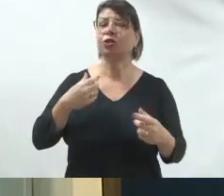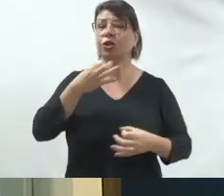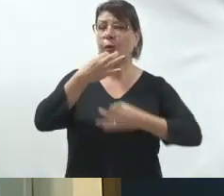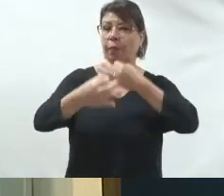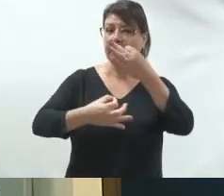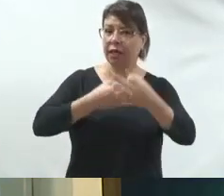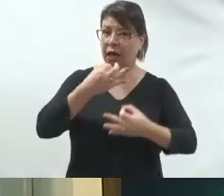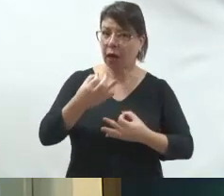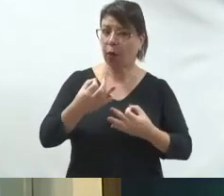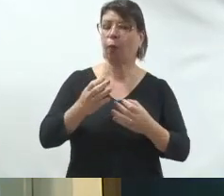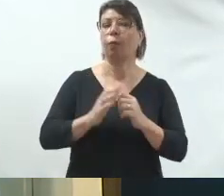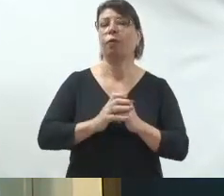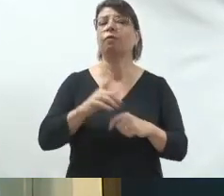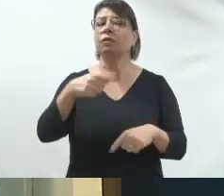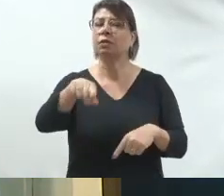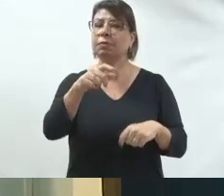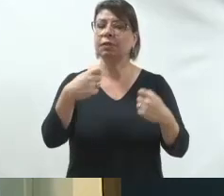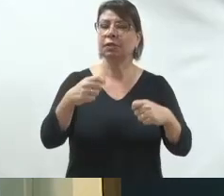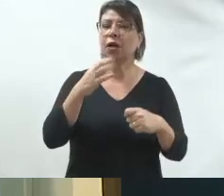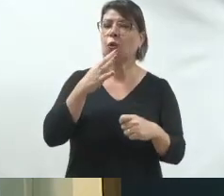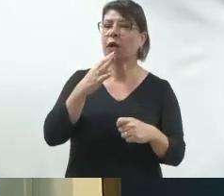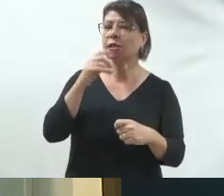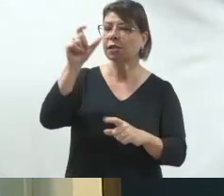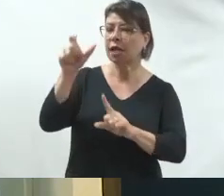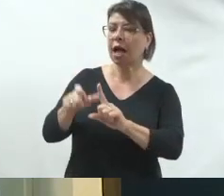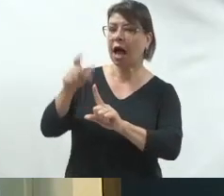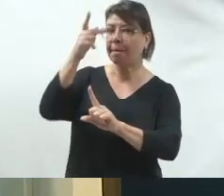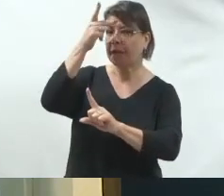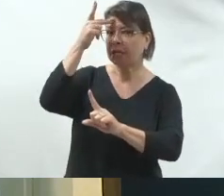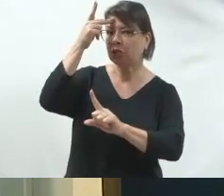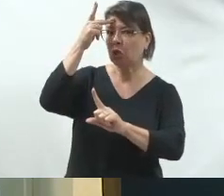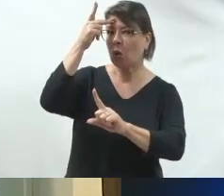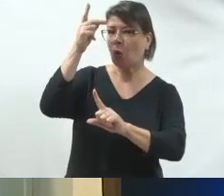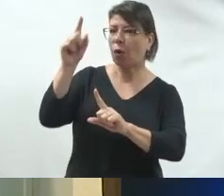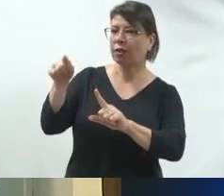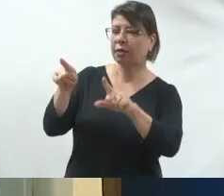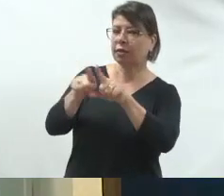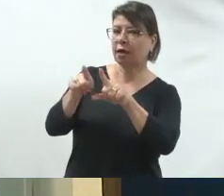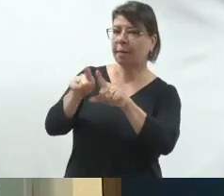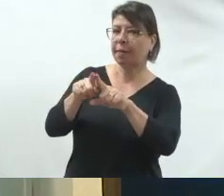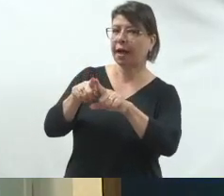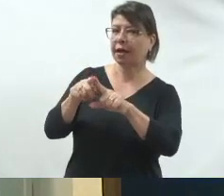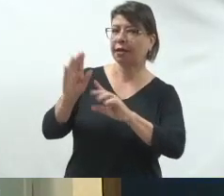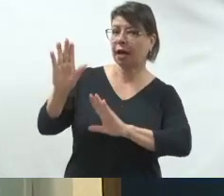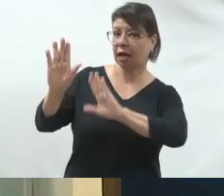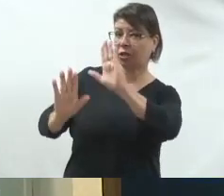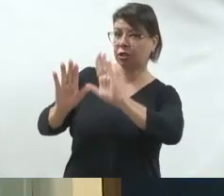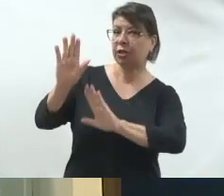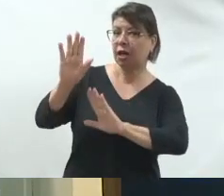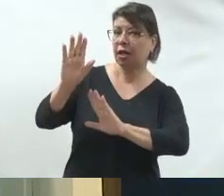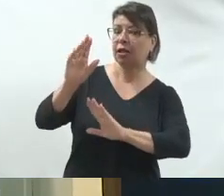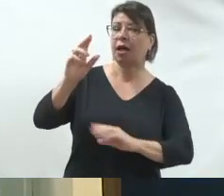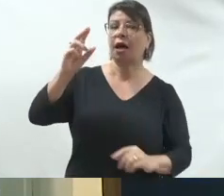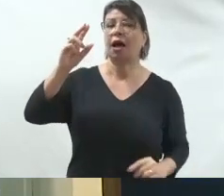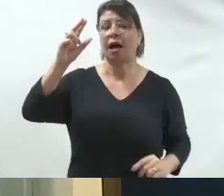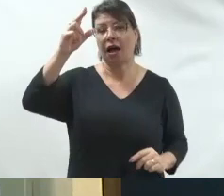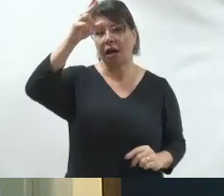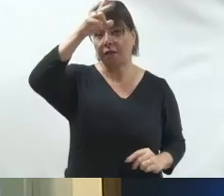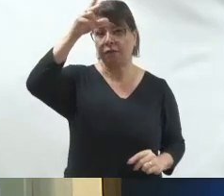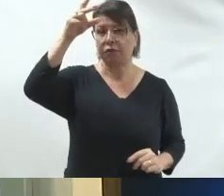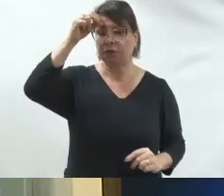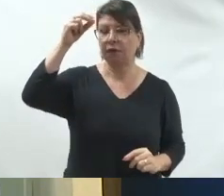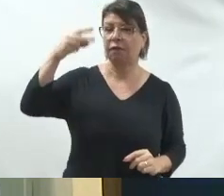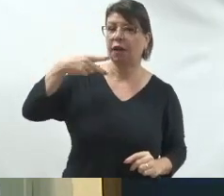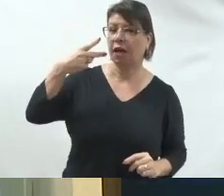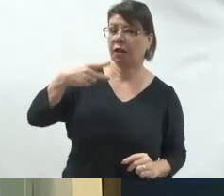precisa saber qual é esse tecido social do município que vai votar dentro da sua campanha eleitoral. Então, você precisa conhecer o que